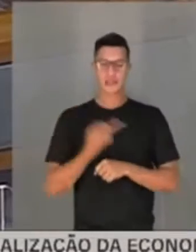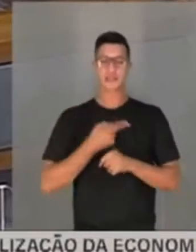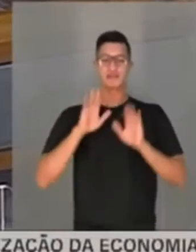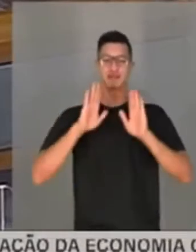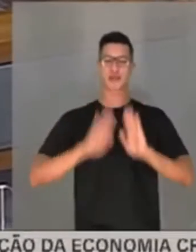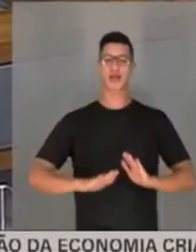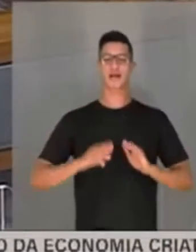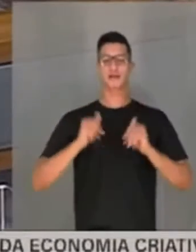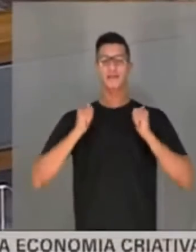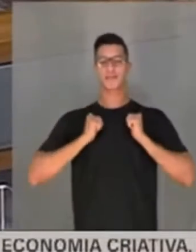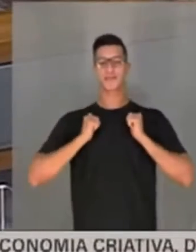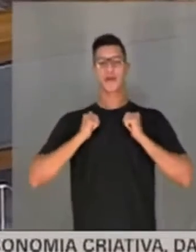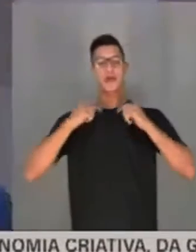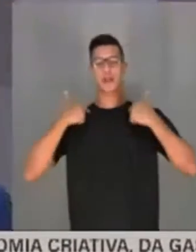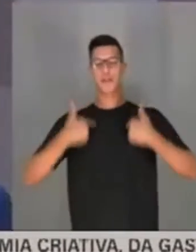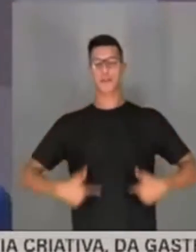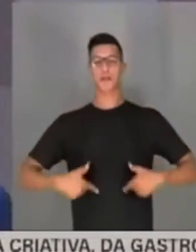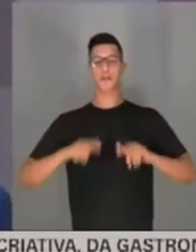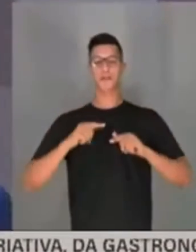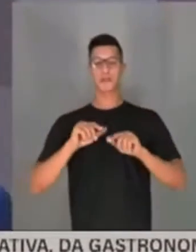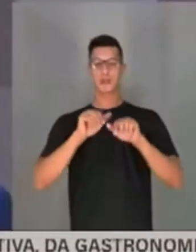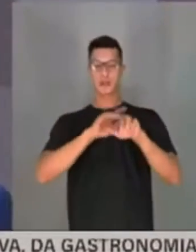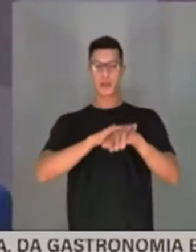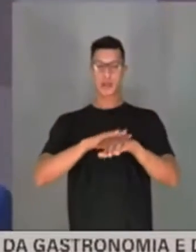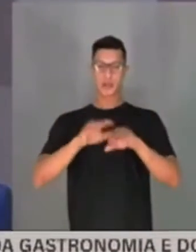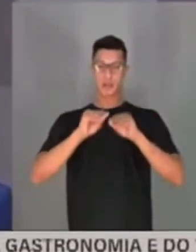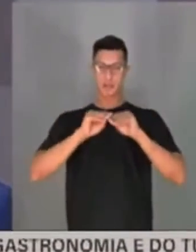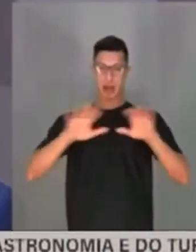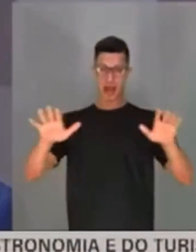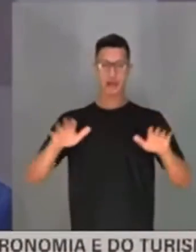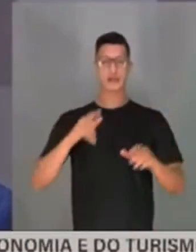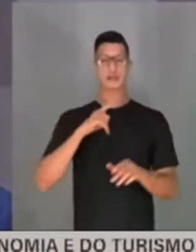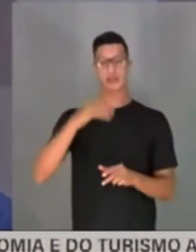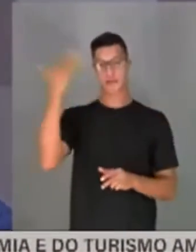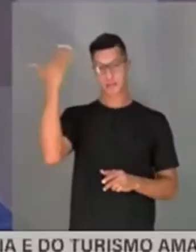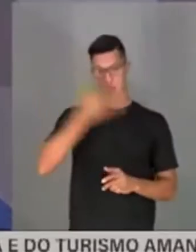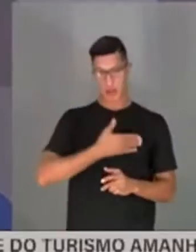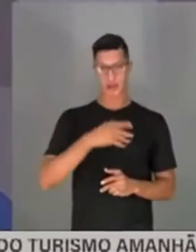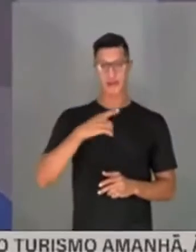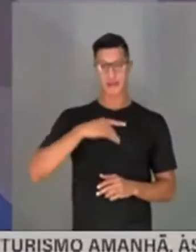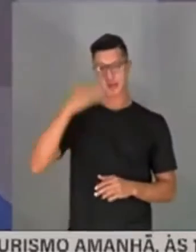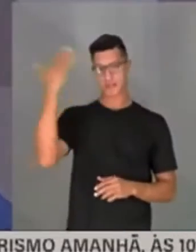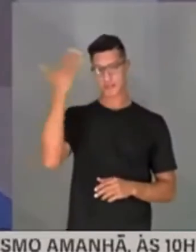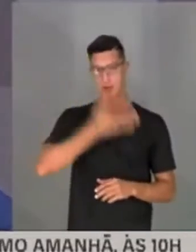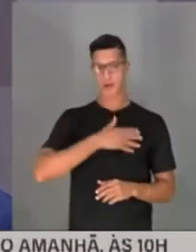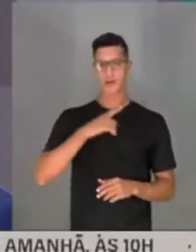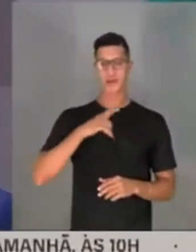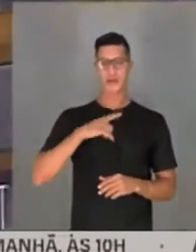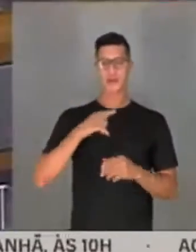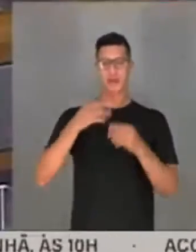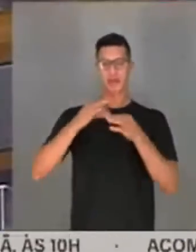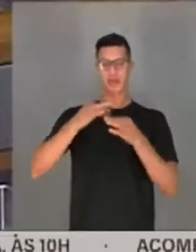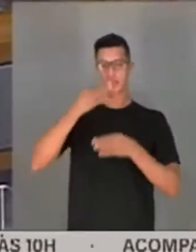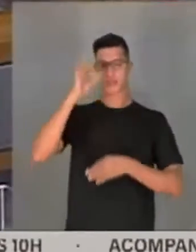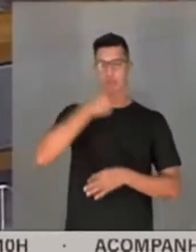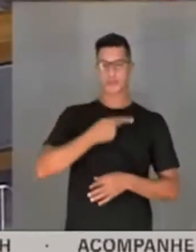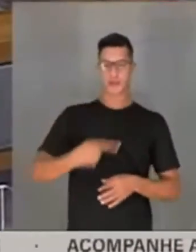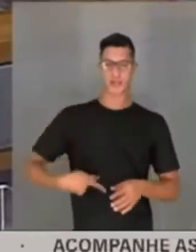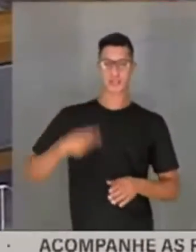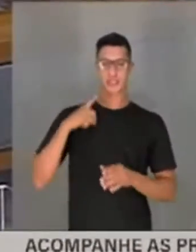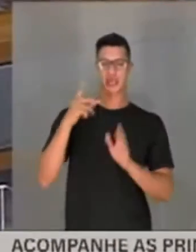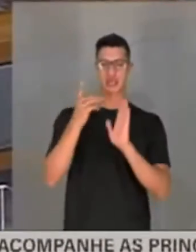ficasse imune e a doença fosse, isso tem prova, tem prova, tem discurso do presidente, tem